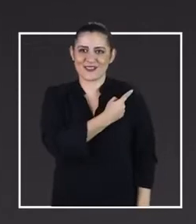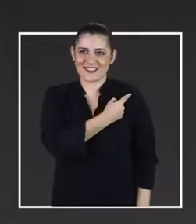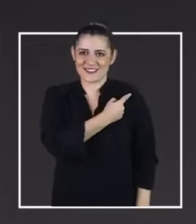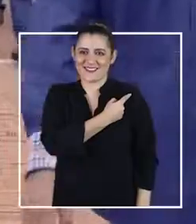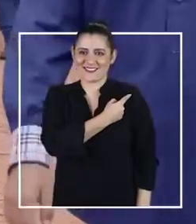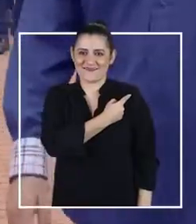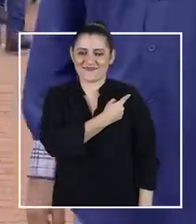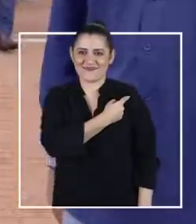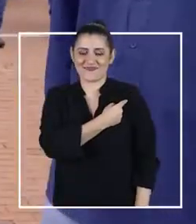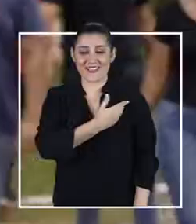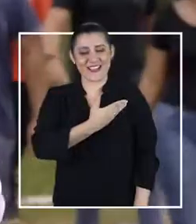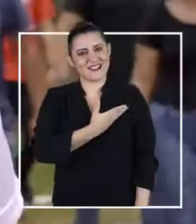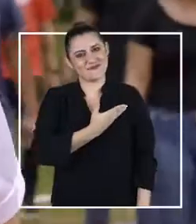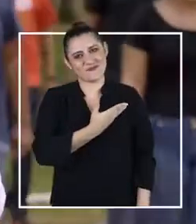nós.